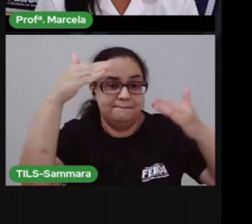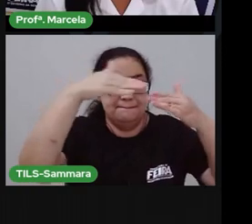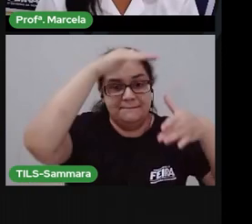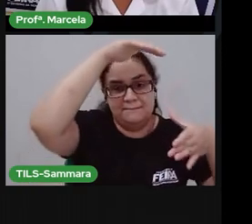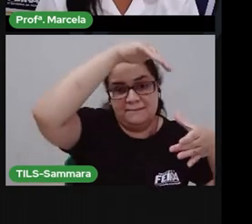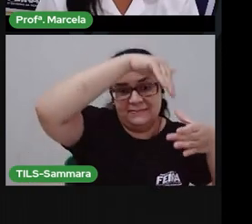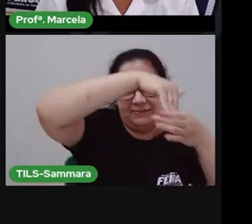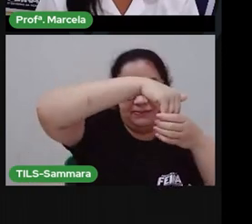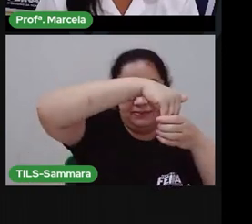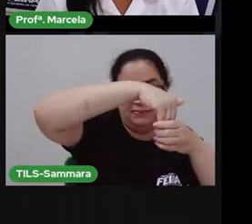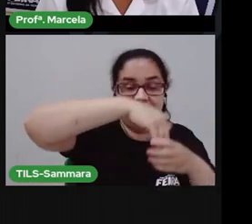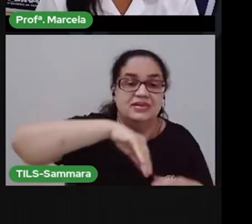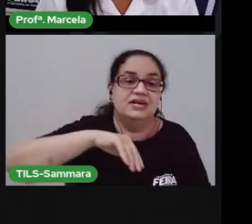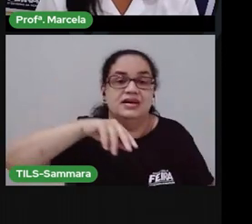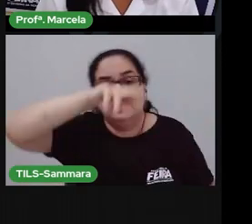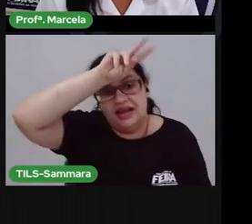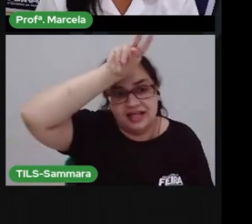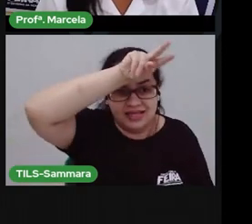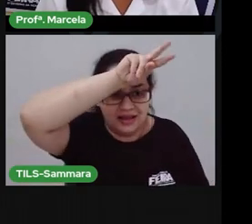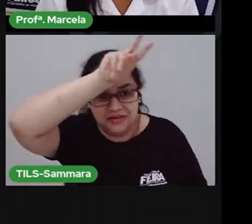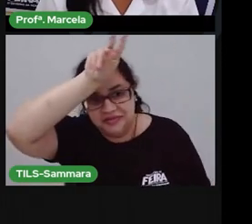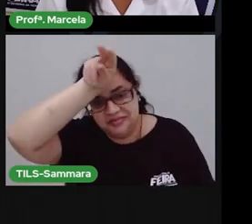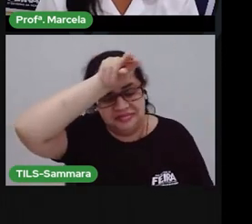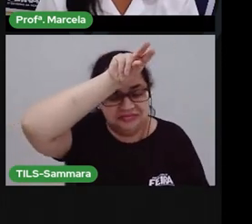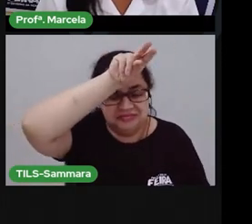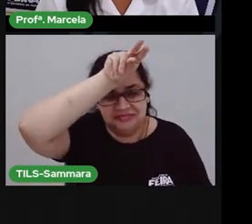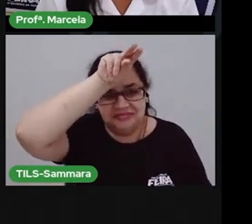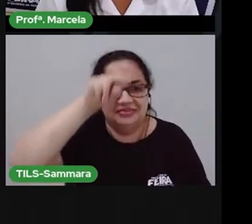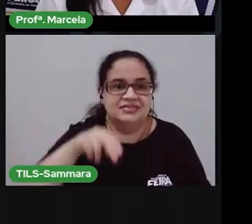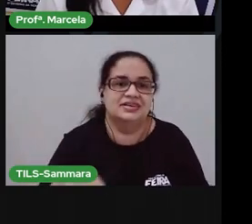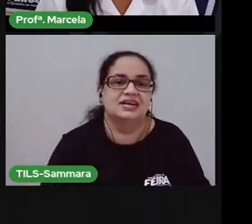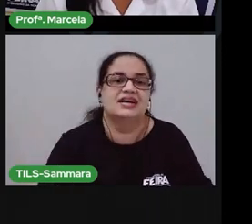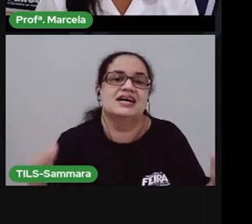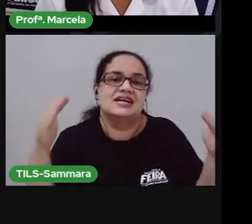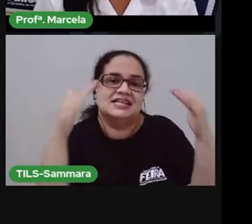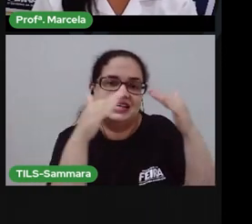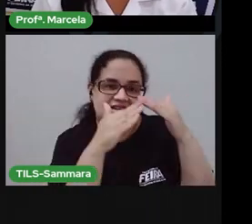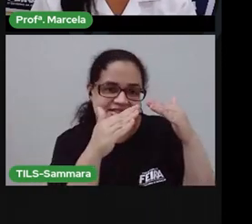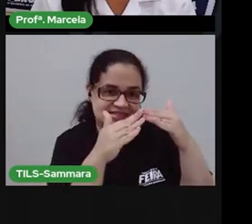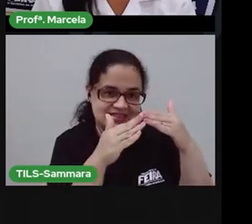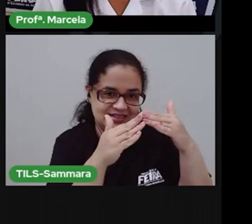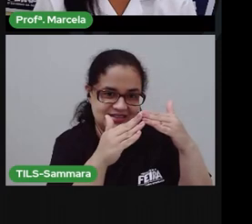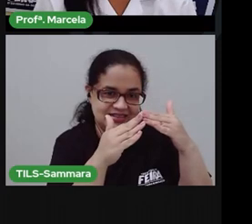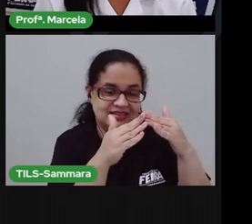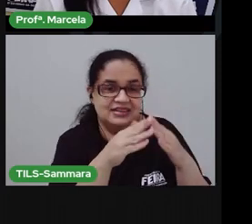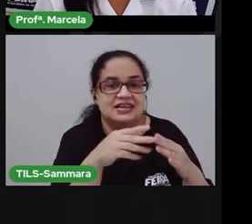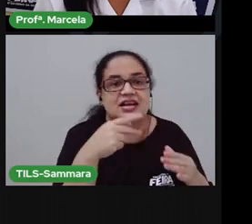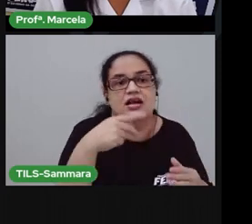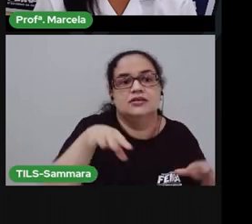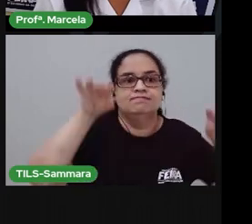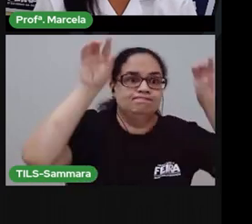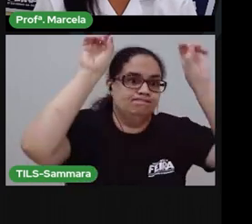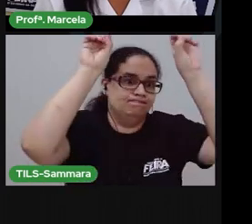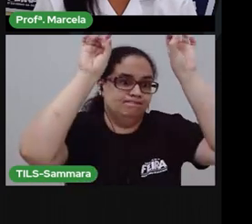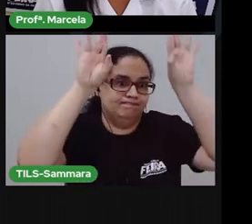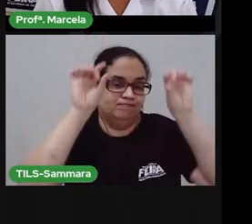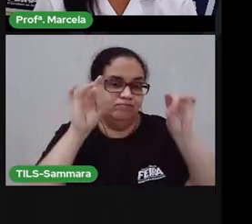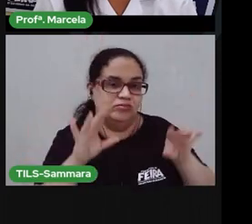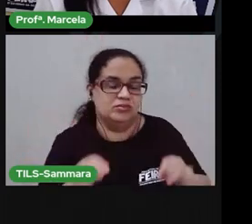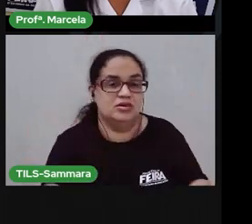nela é a barata. Essa casa é elegante.